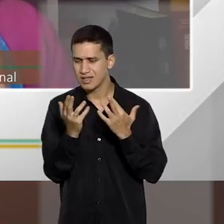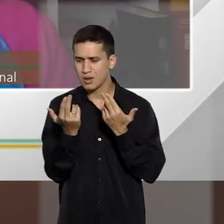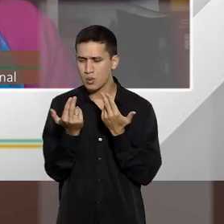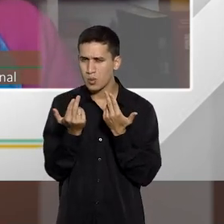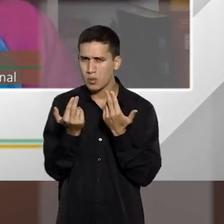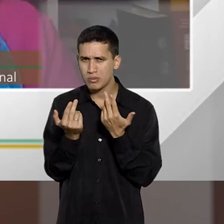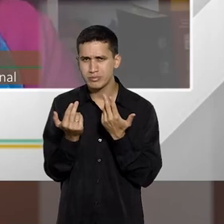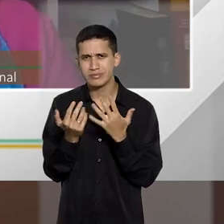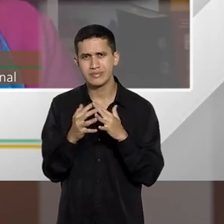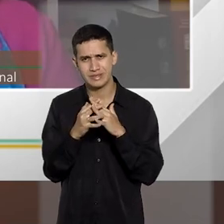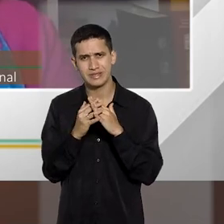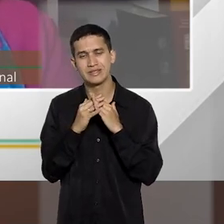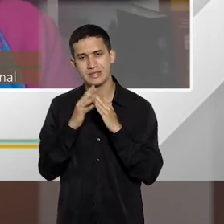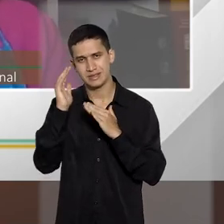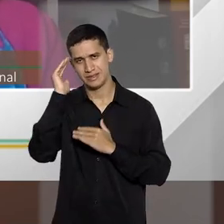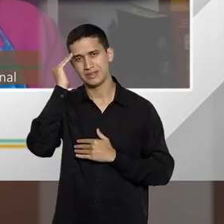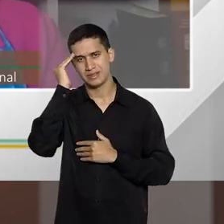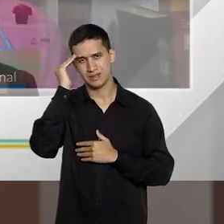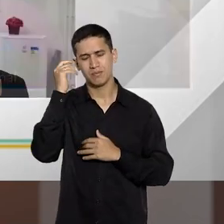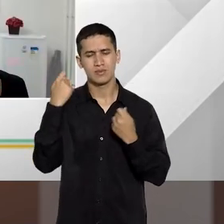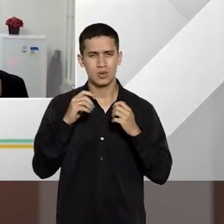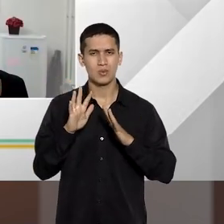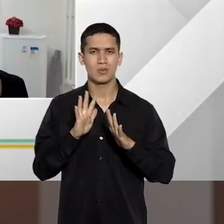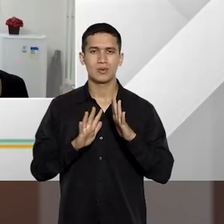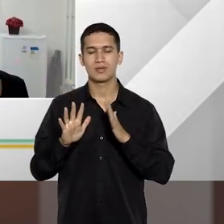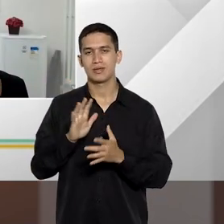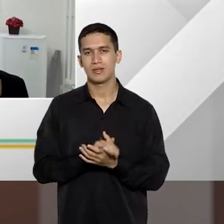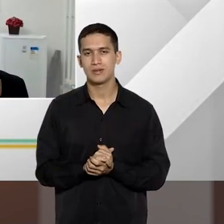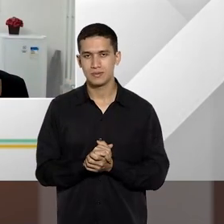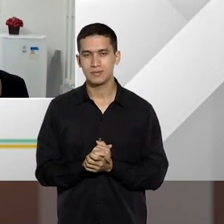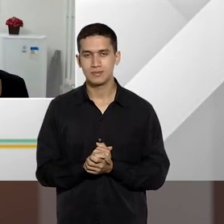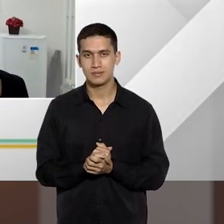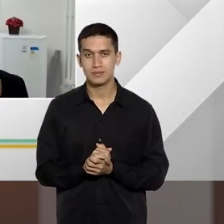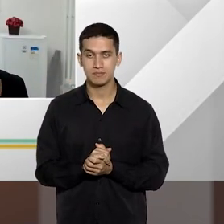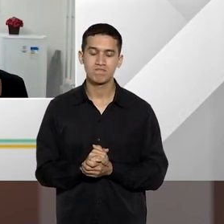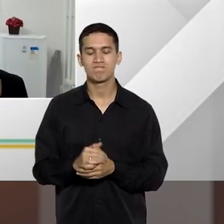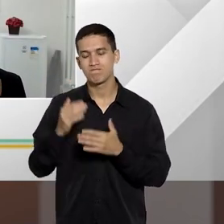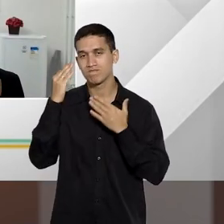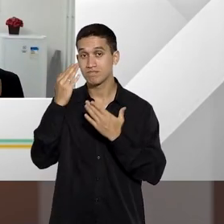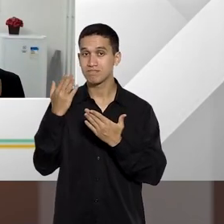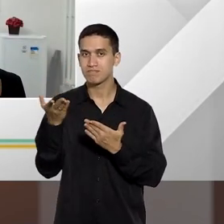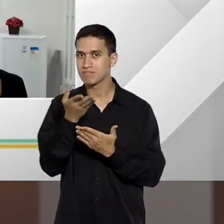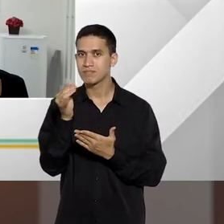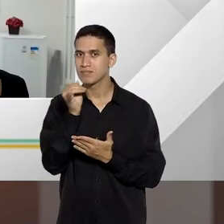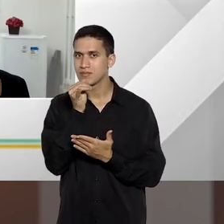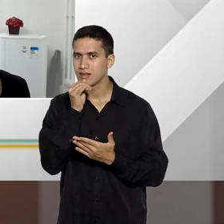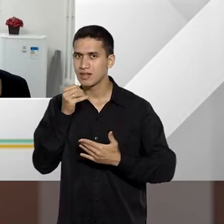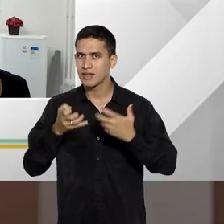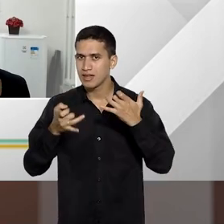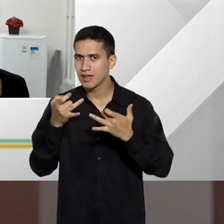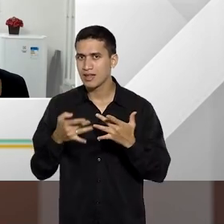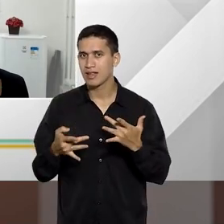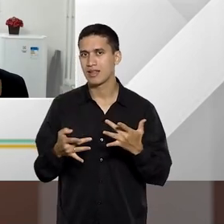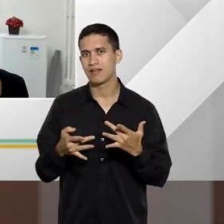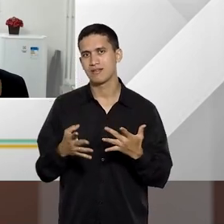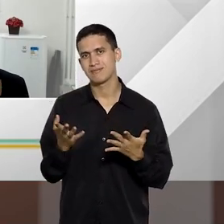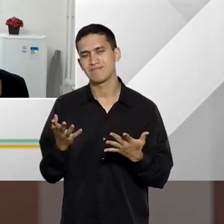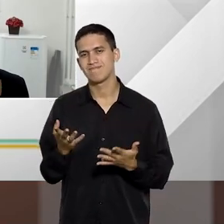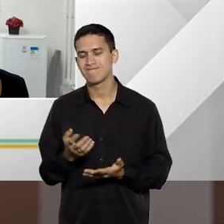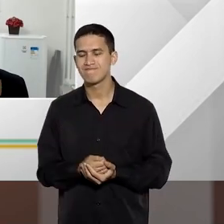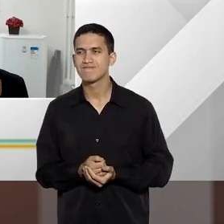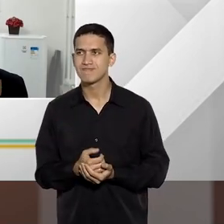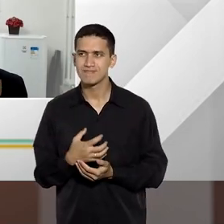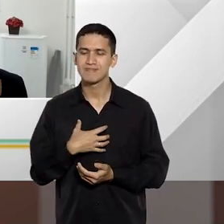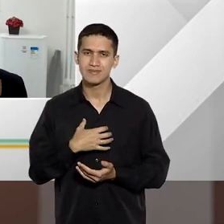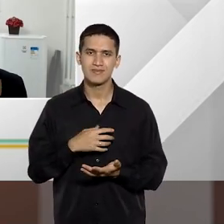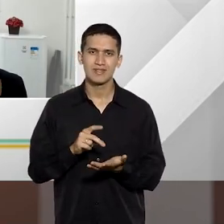entendimento, e a gente tem que tomar muito cuidado para não confundir. Excelentes esses exemplos que ambos deram até agora, mas é uma pena, né? Eu acho que